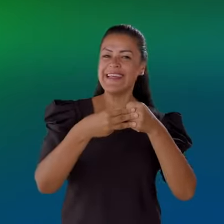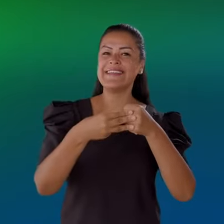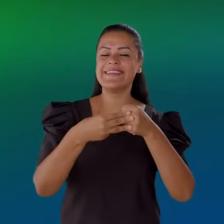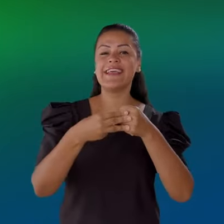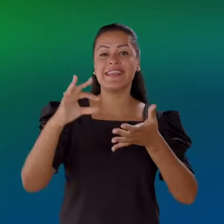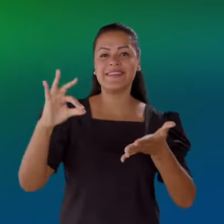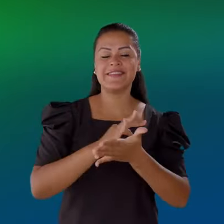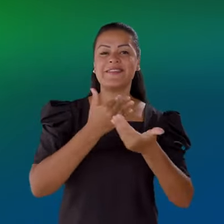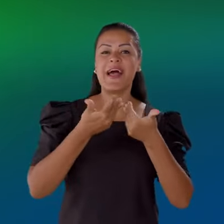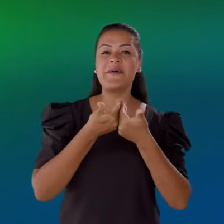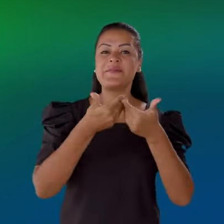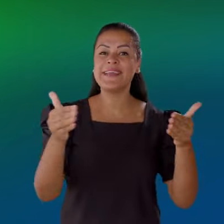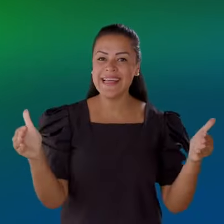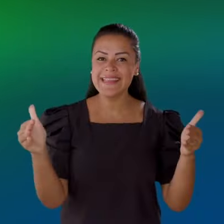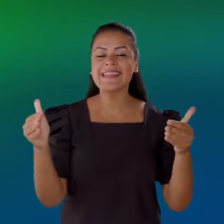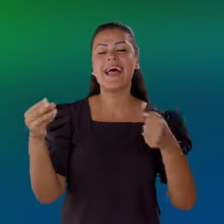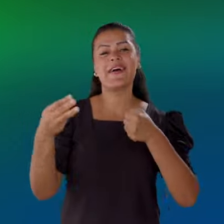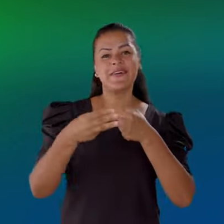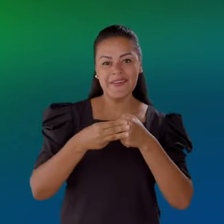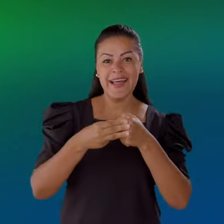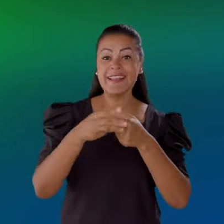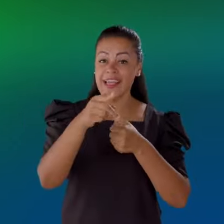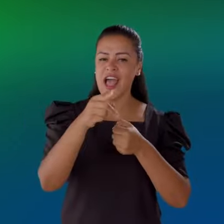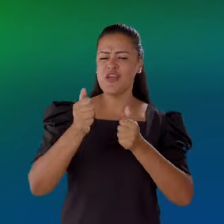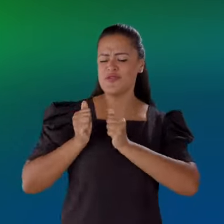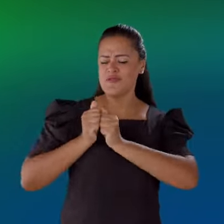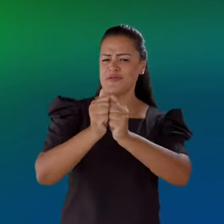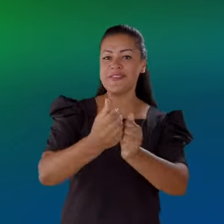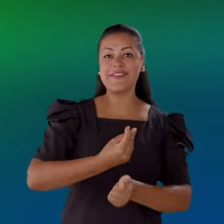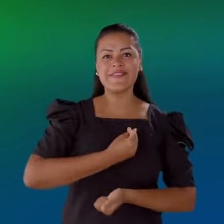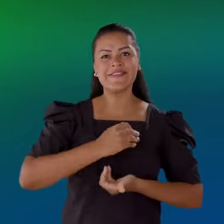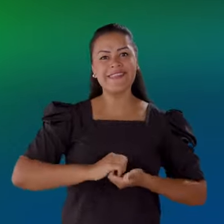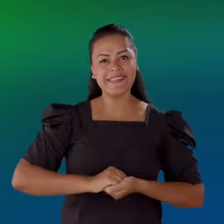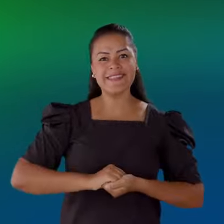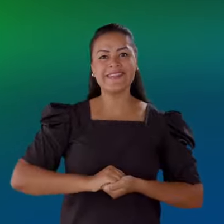E inscrições abertas. UNOESC. Fazendo parte da sua vida. UNOESC.